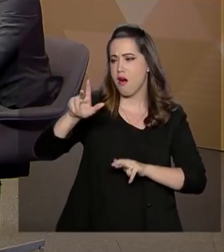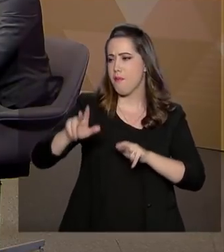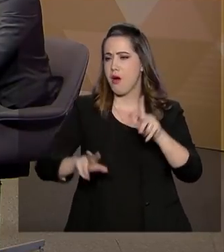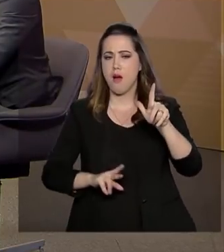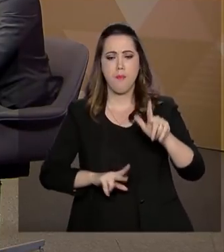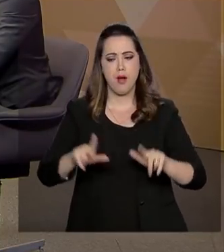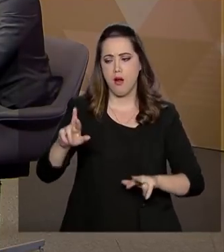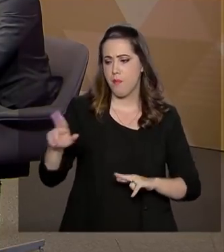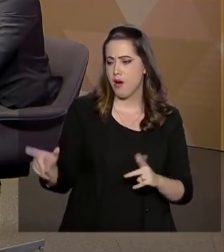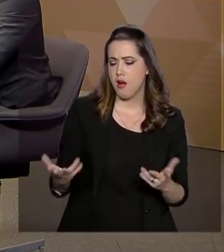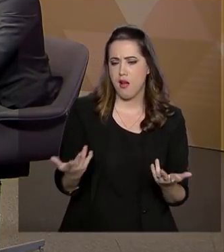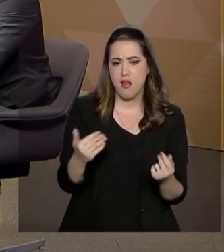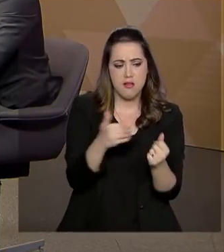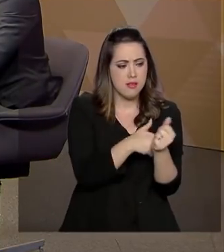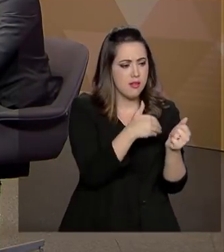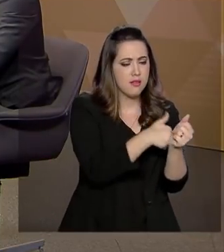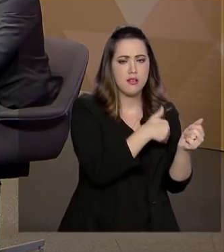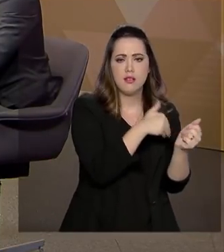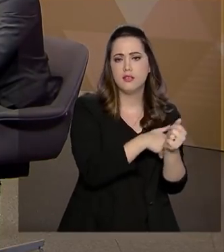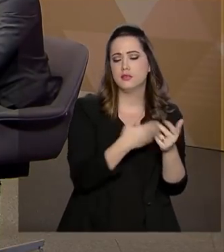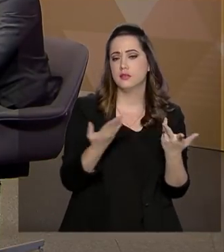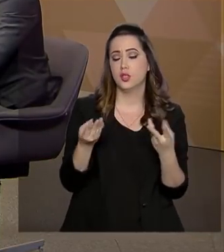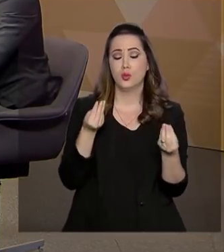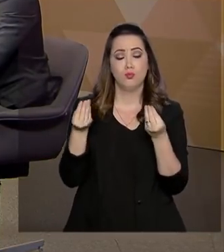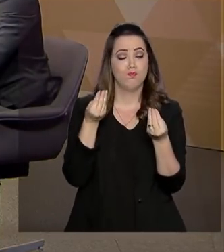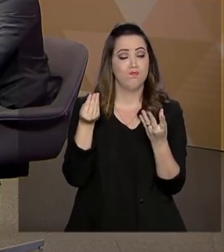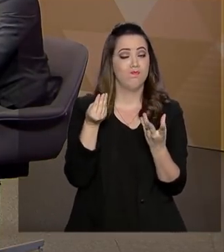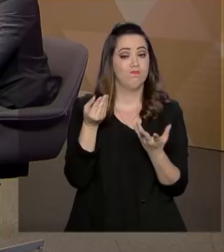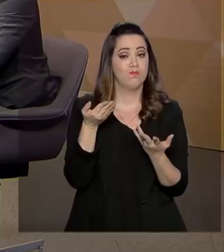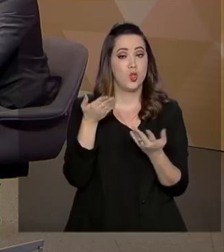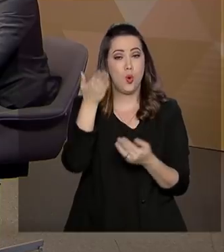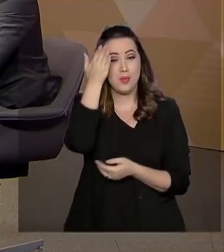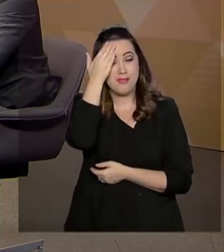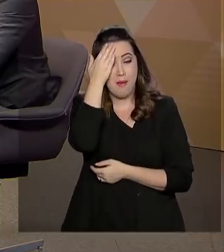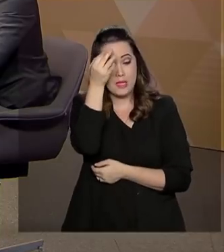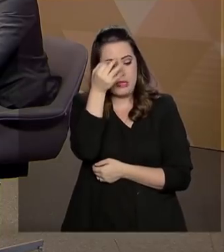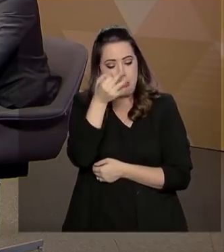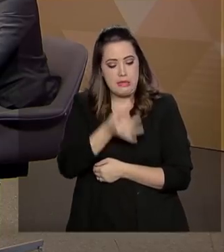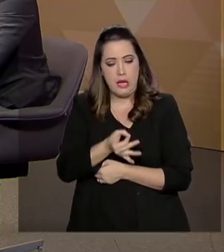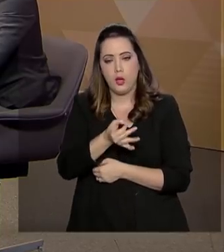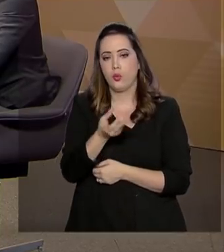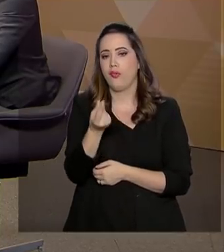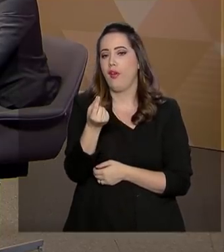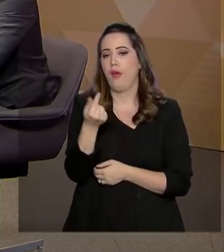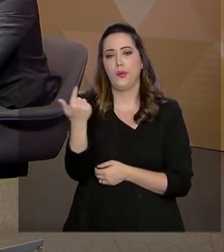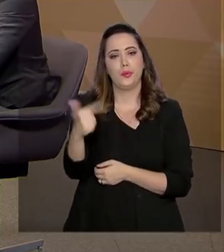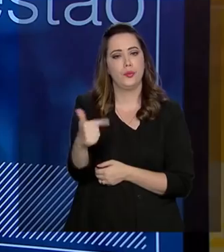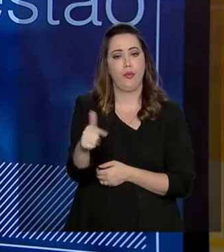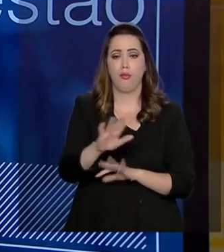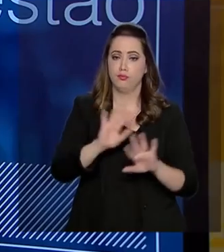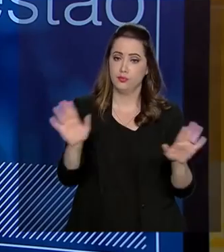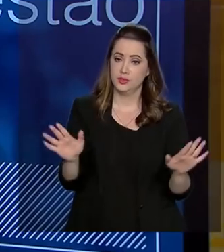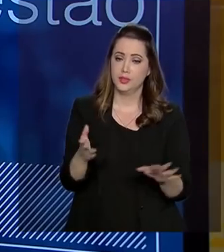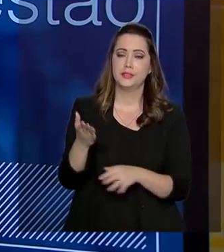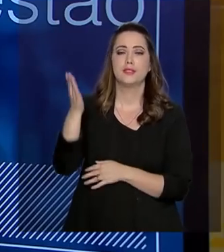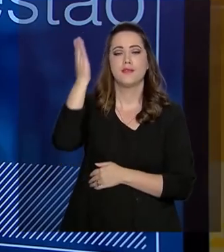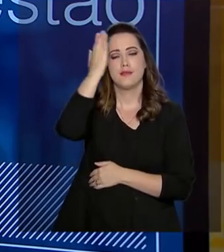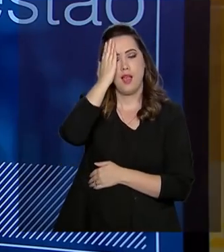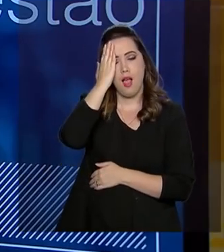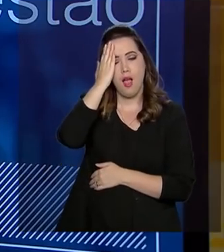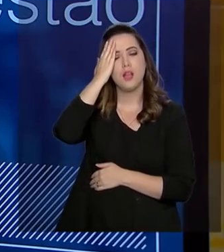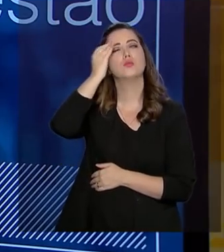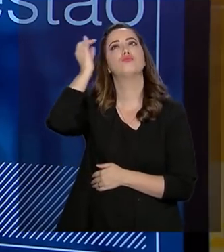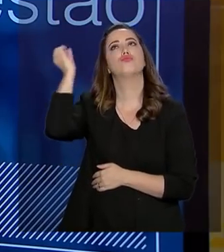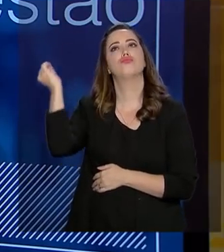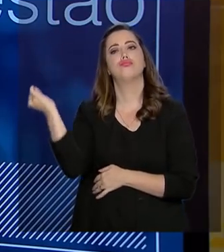ela ocorre às escondidas, então assim, não há como se precificar, né? O que a tem certeza é que é muito dinheiro. Há